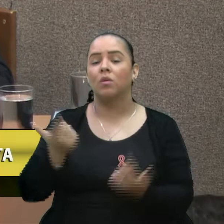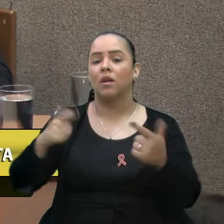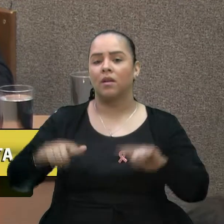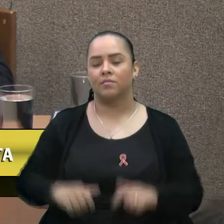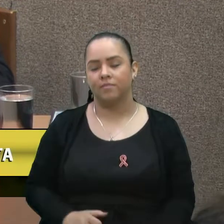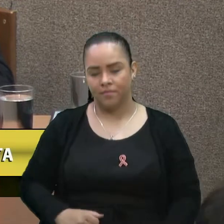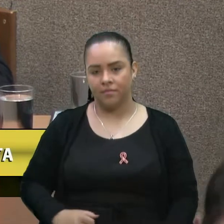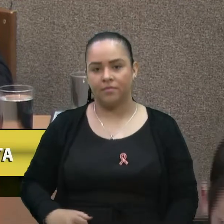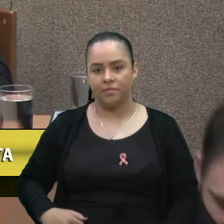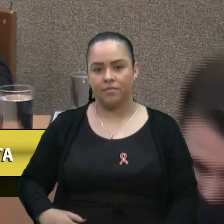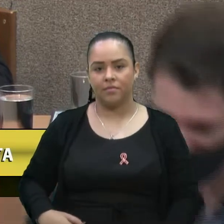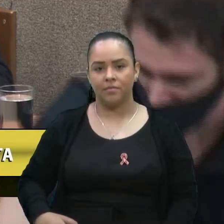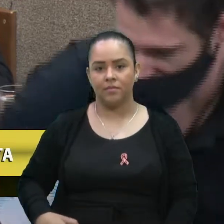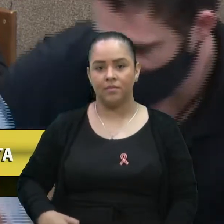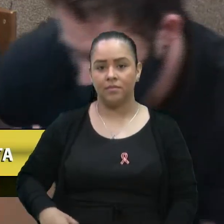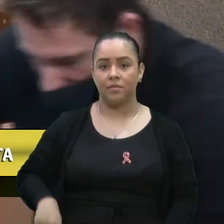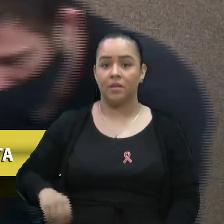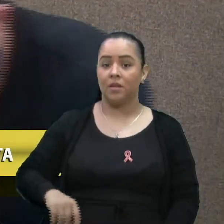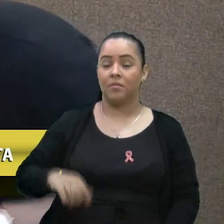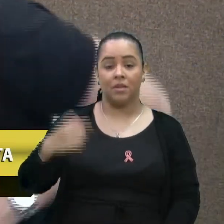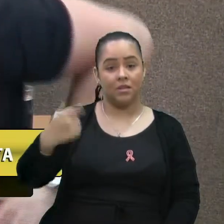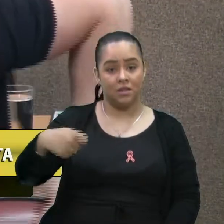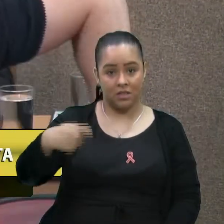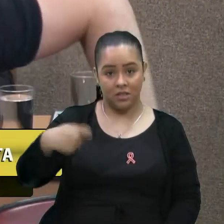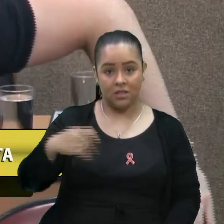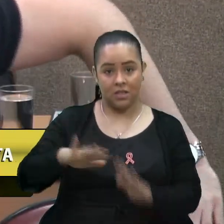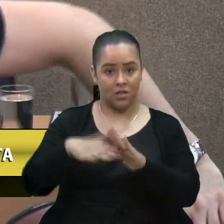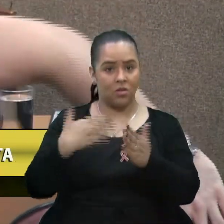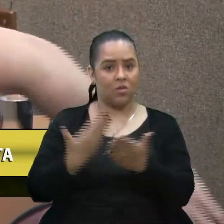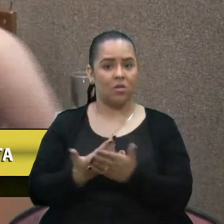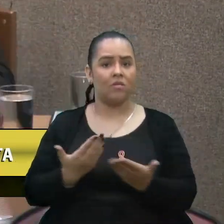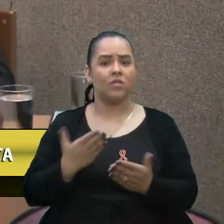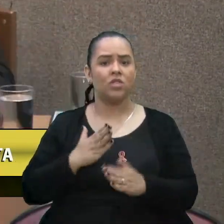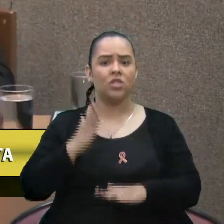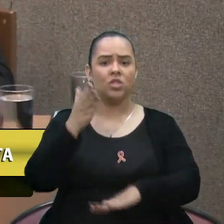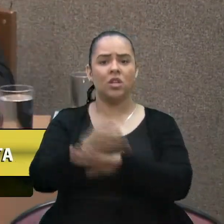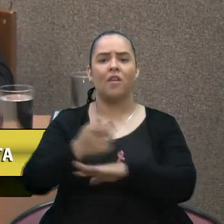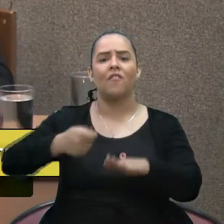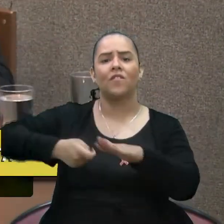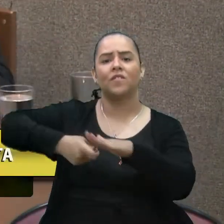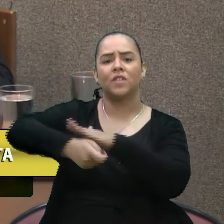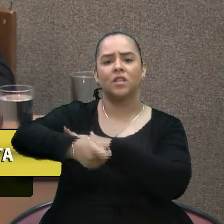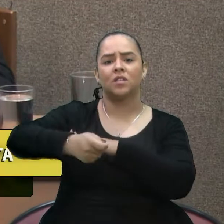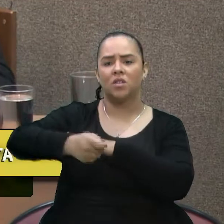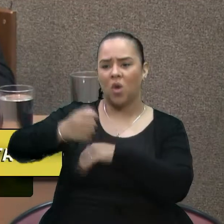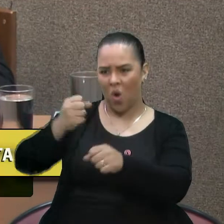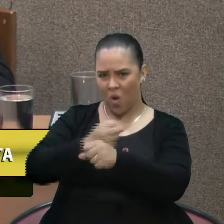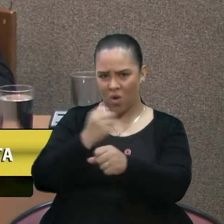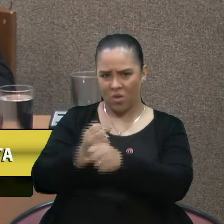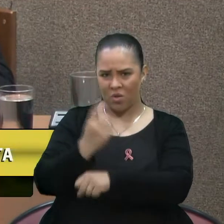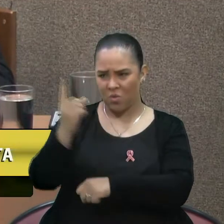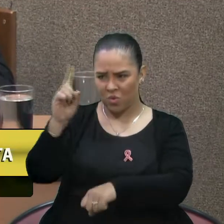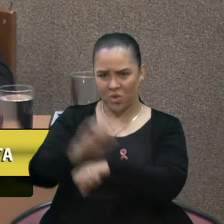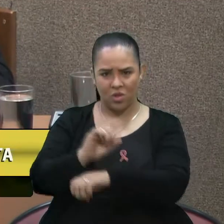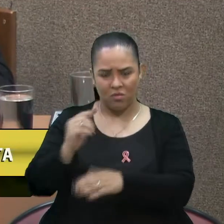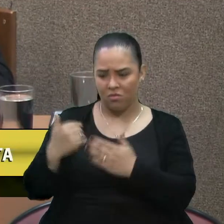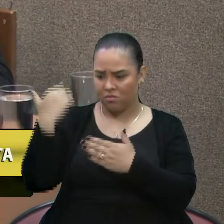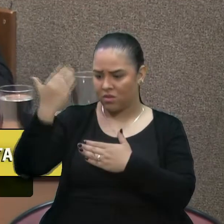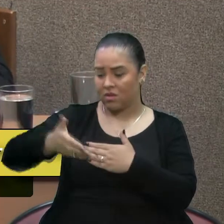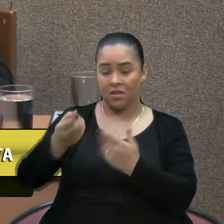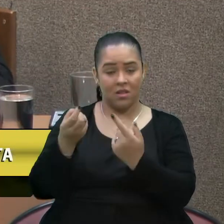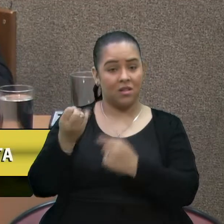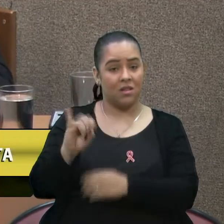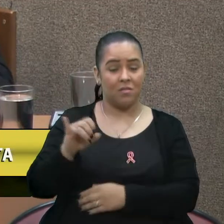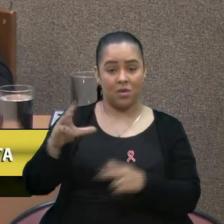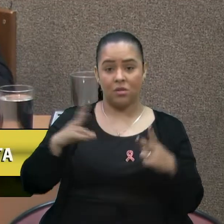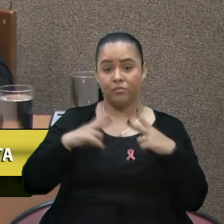o povo precisa da escola, vai o investidor lá, constrói do dia para a noite, modo de dizer, porque quando é privado a coisa